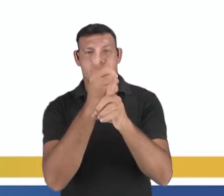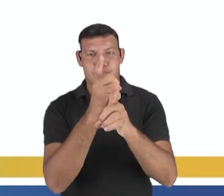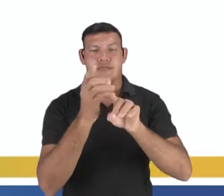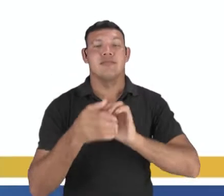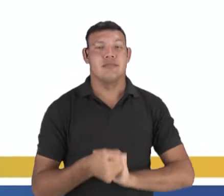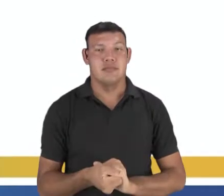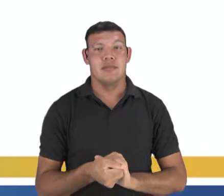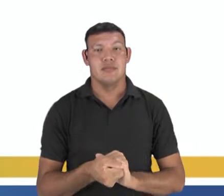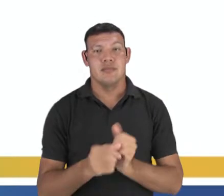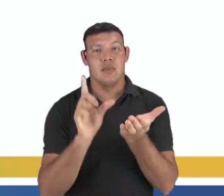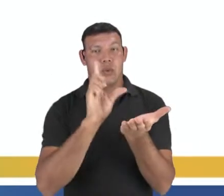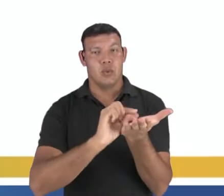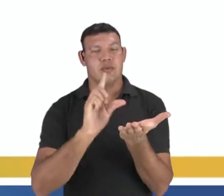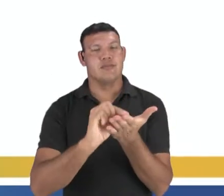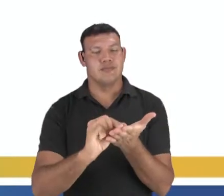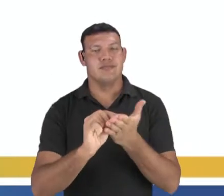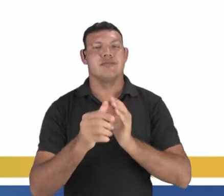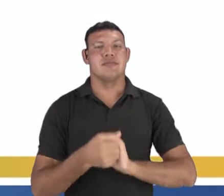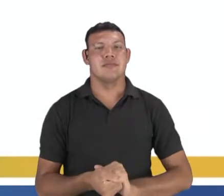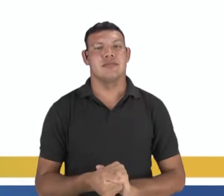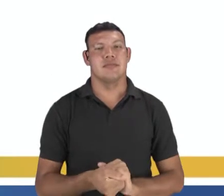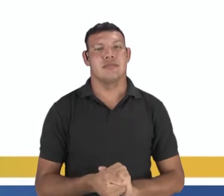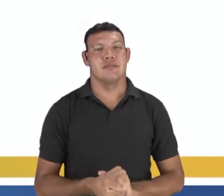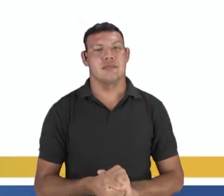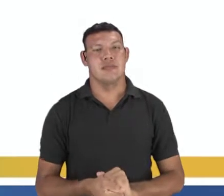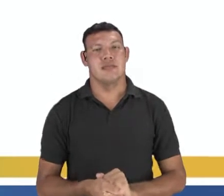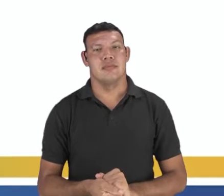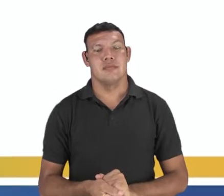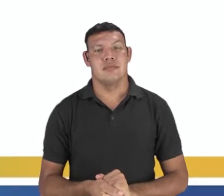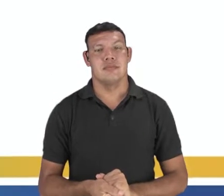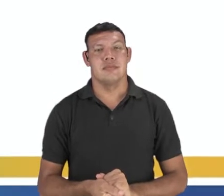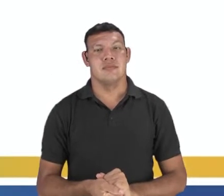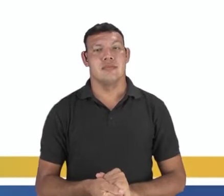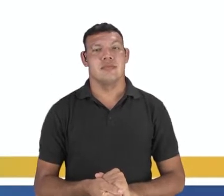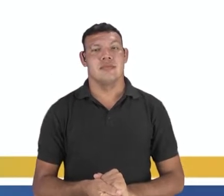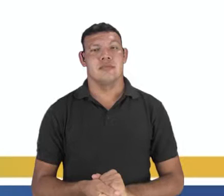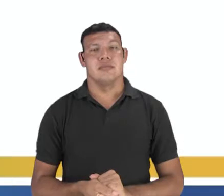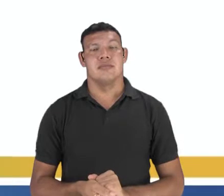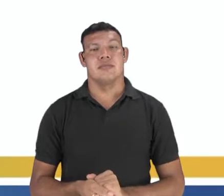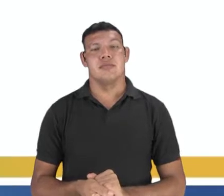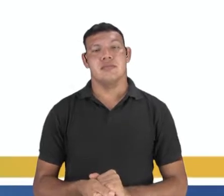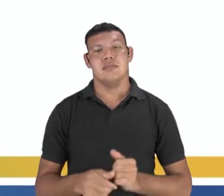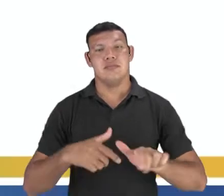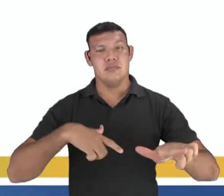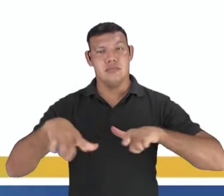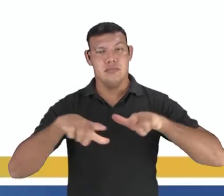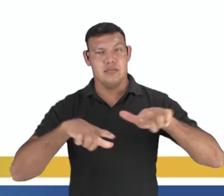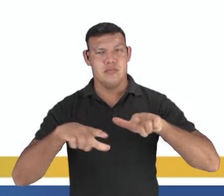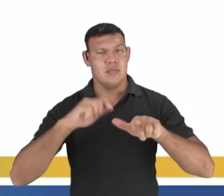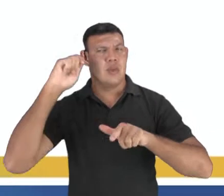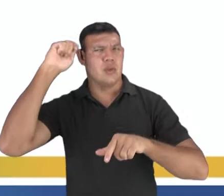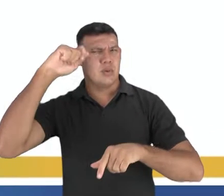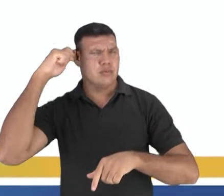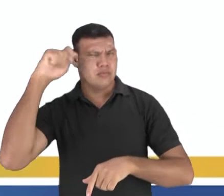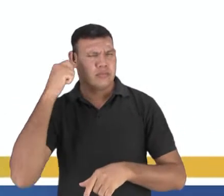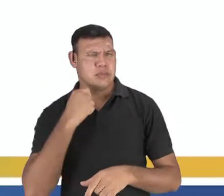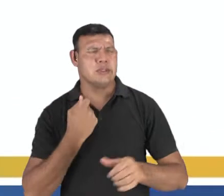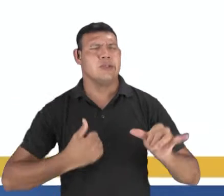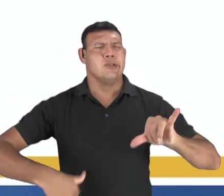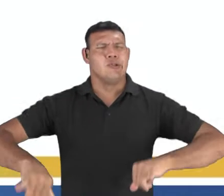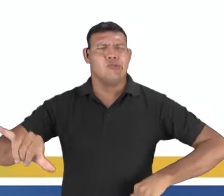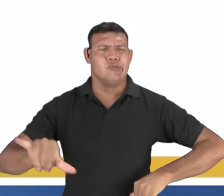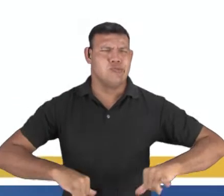estudo da Cristina, tá bom? A atividade artística sofreu e continua sofrendo